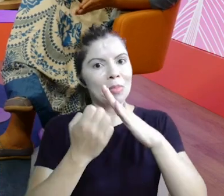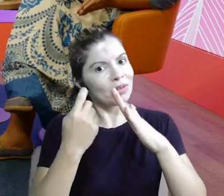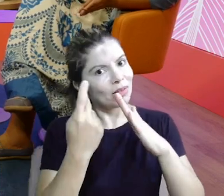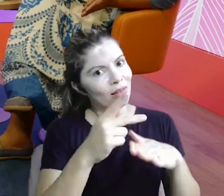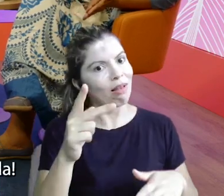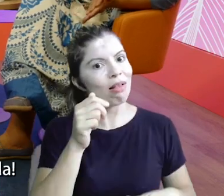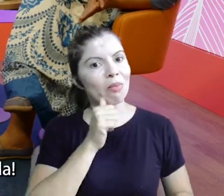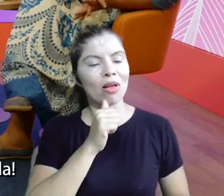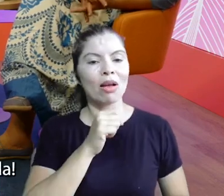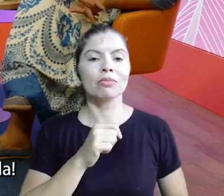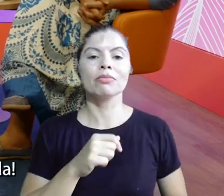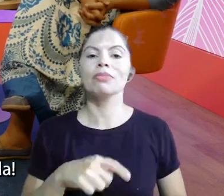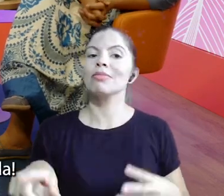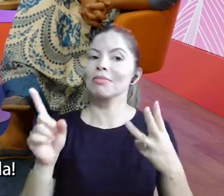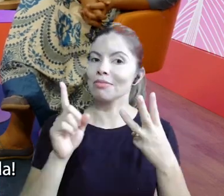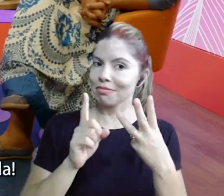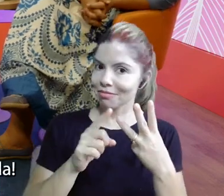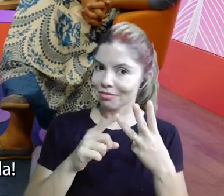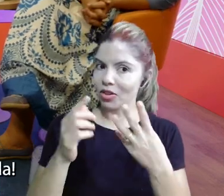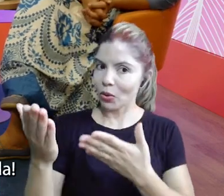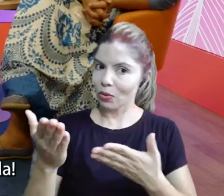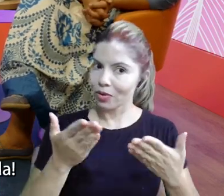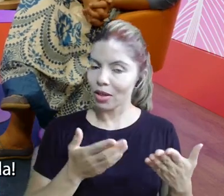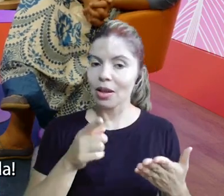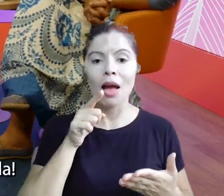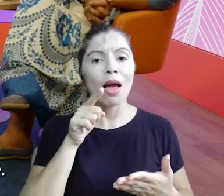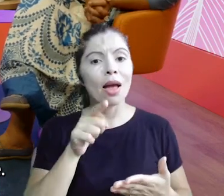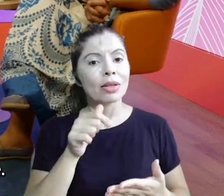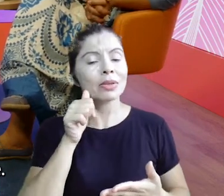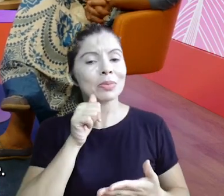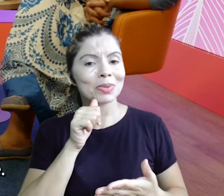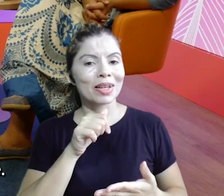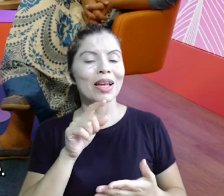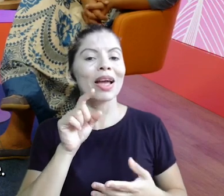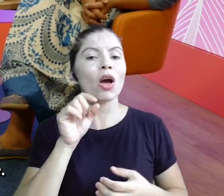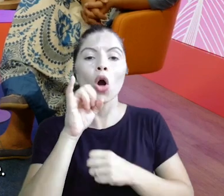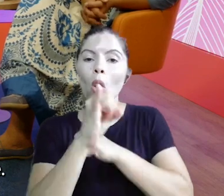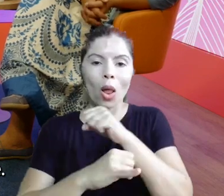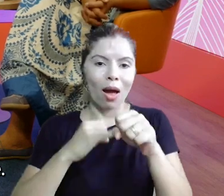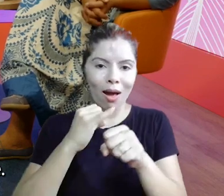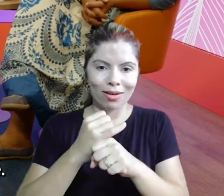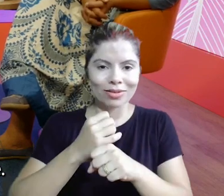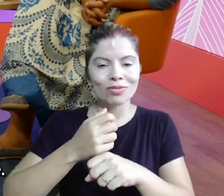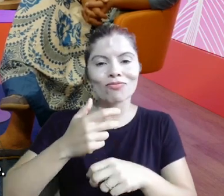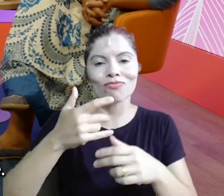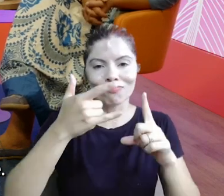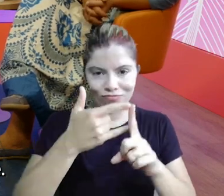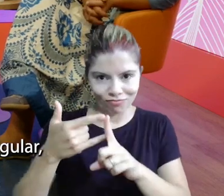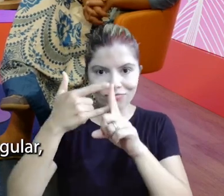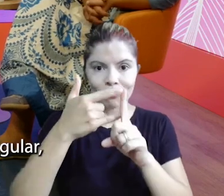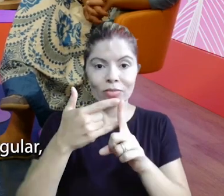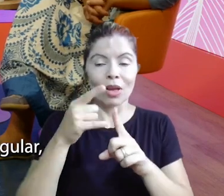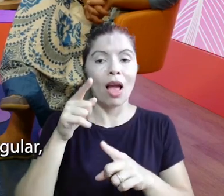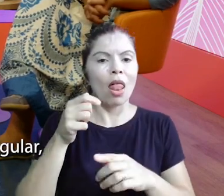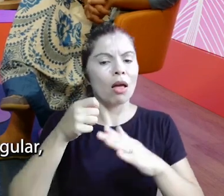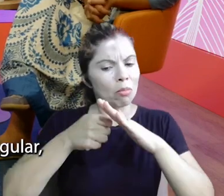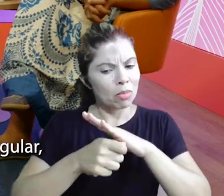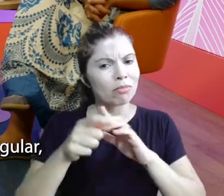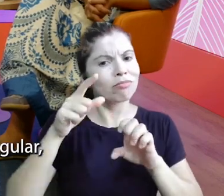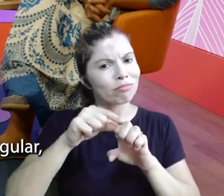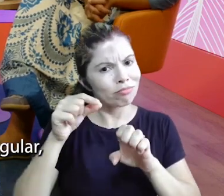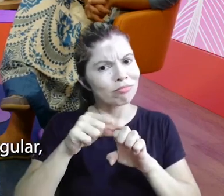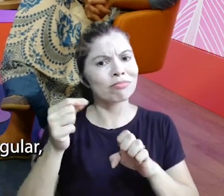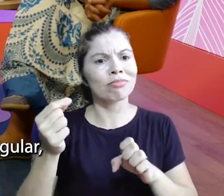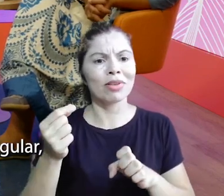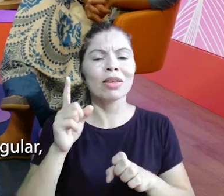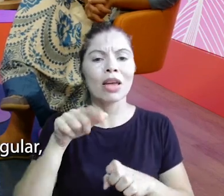não? E nós temos a nossa terceira convidada. Ela vai participar com a gente online. Mulher empreendedora